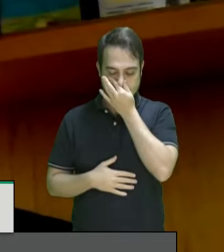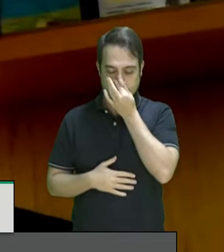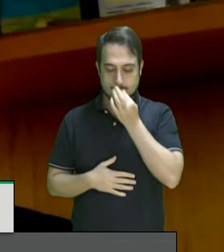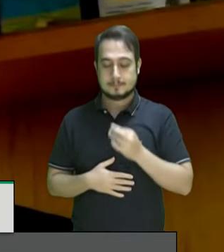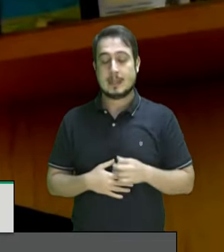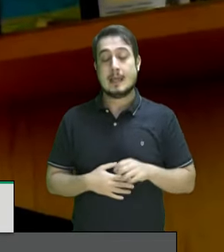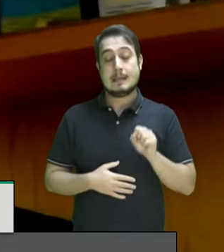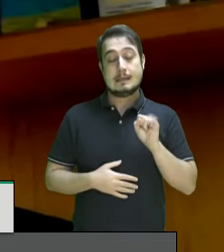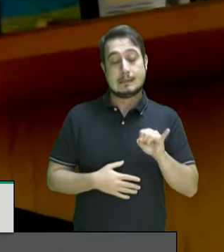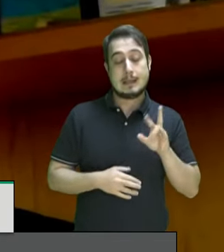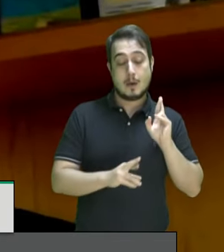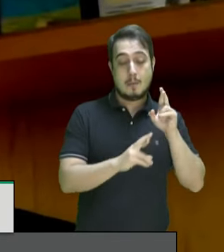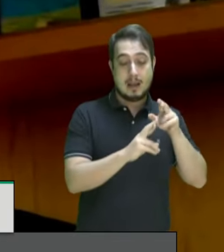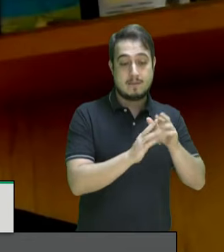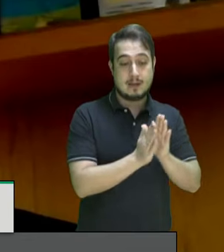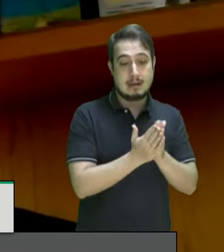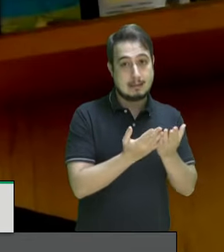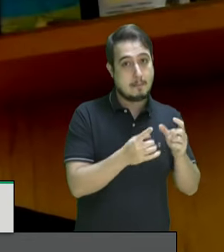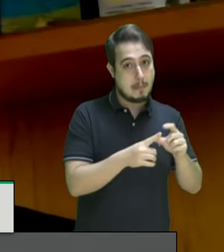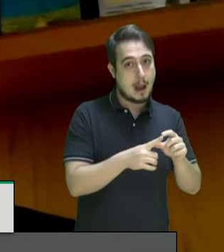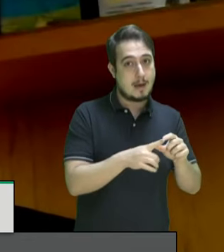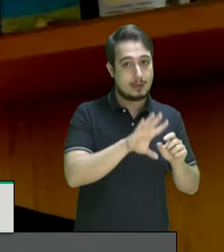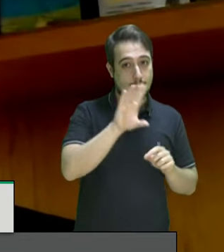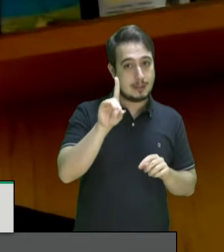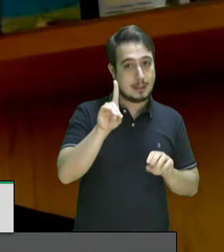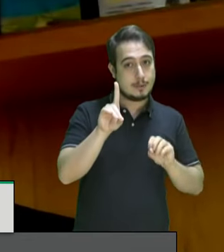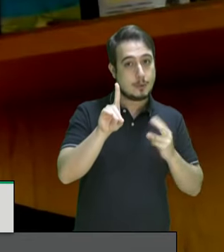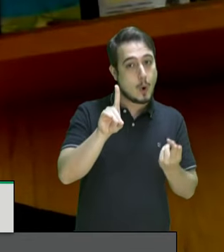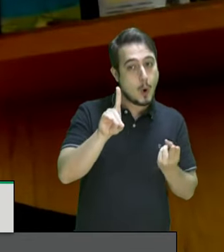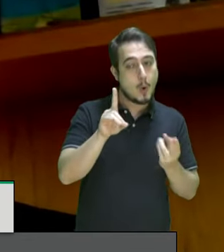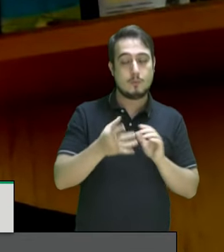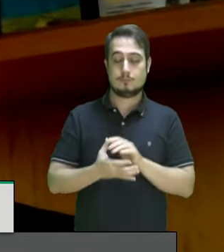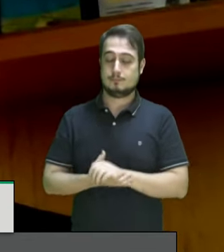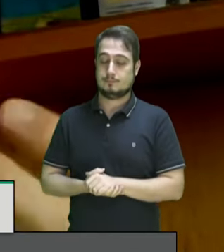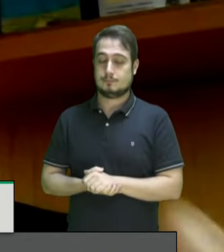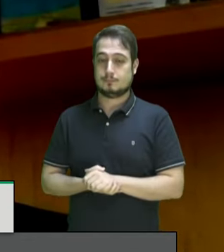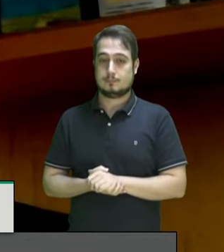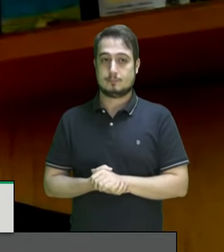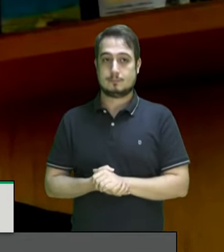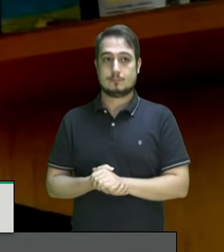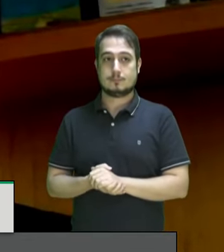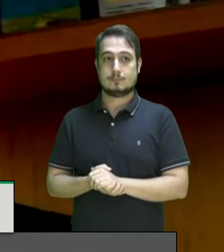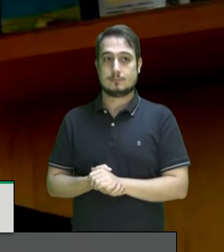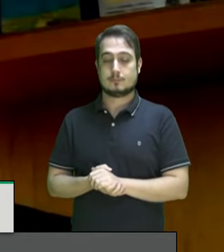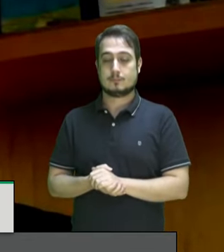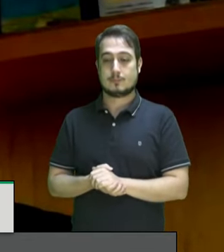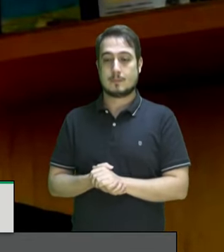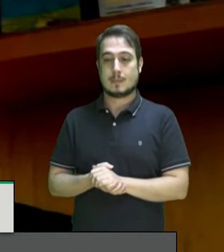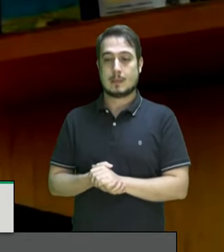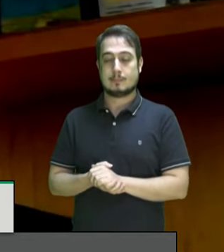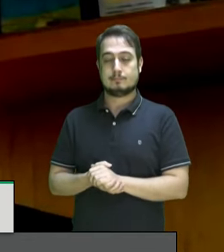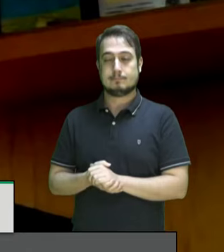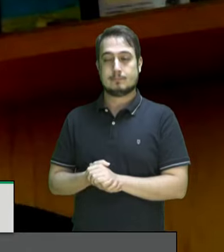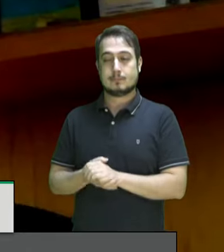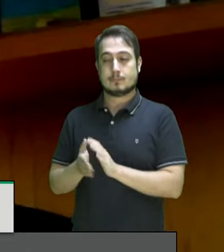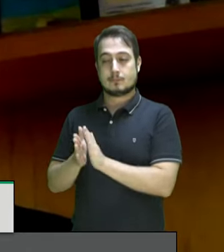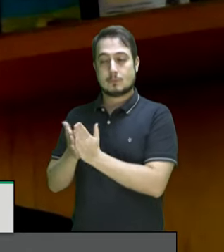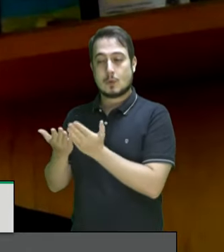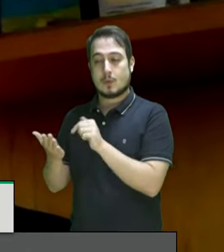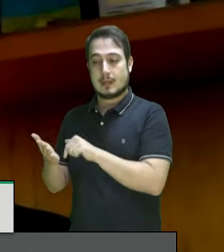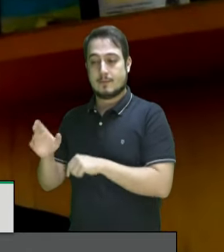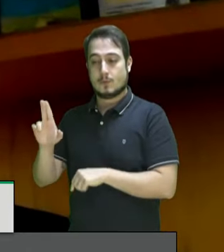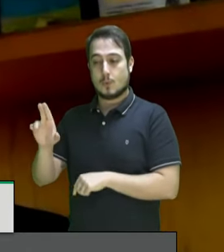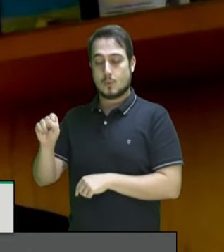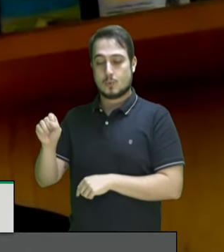referência às Sagradas Escrituras ou uma adesão ao torturador